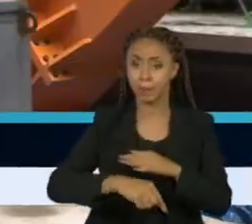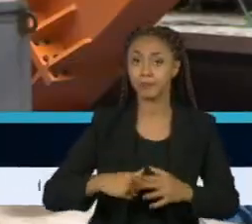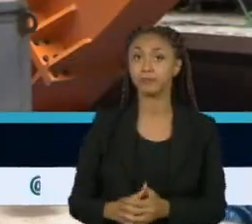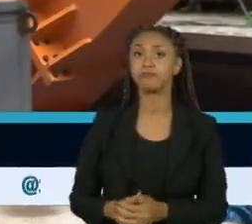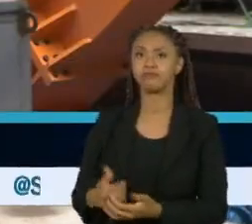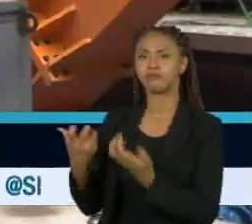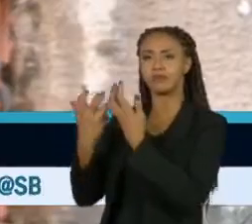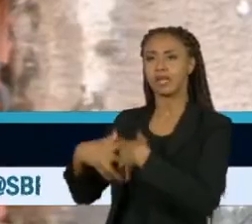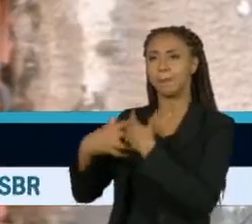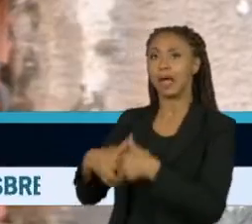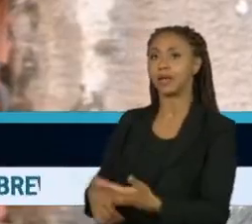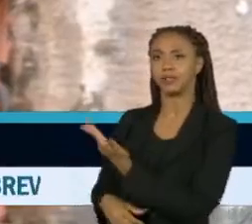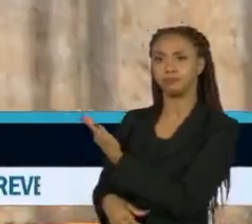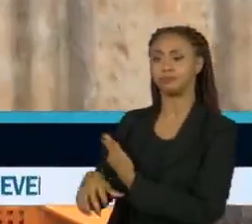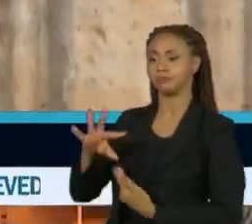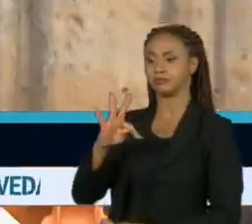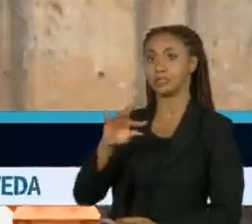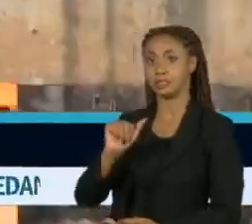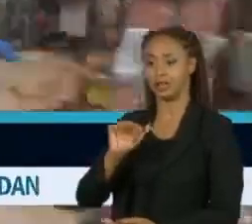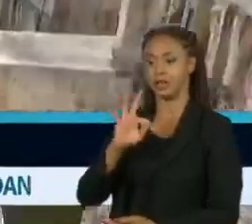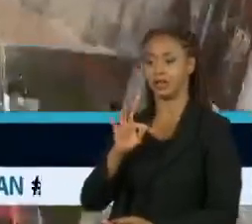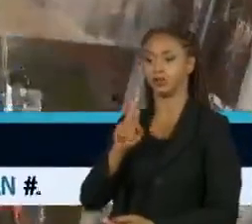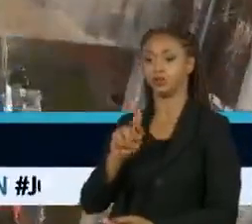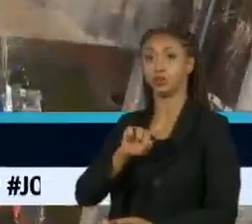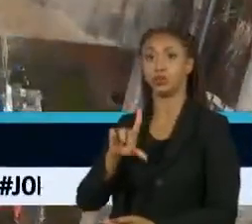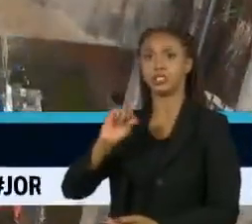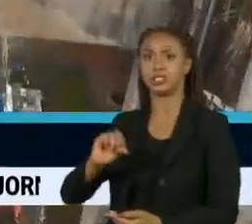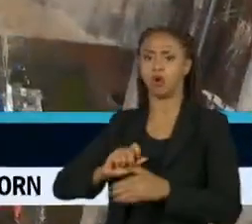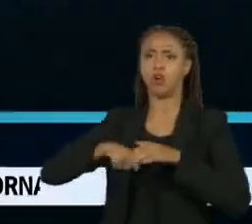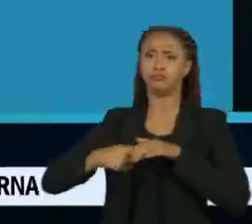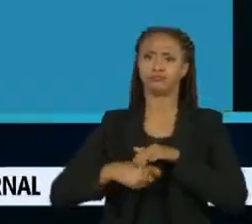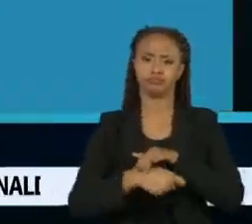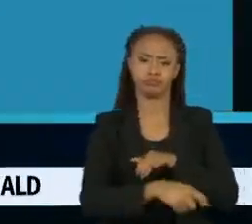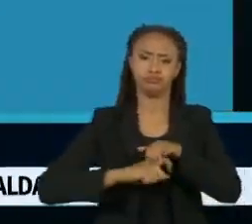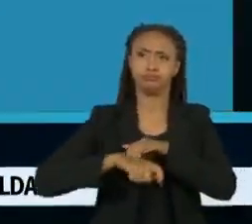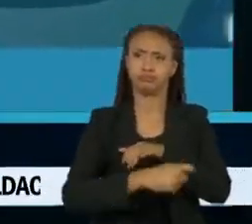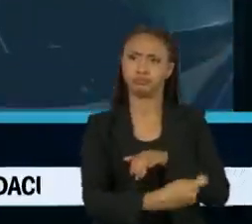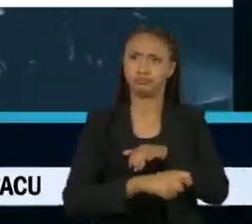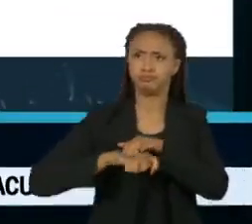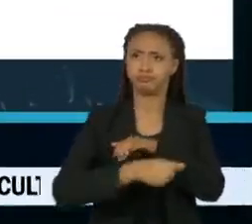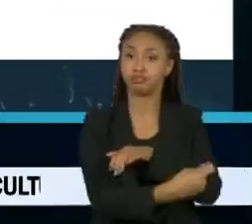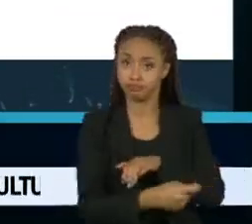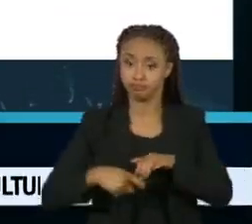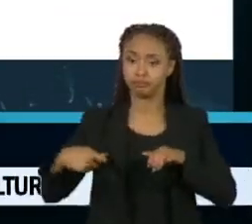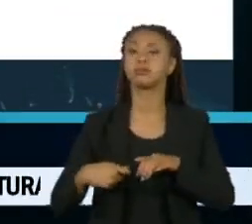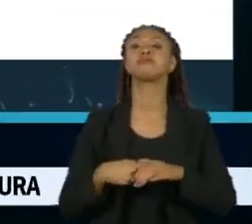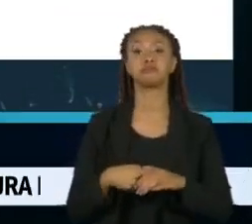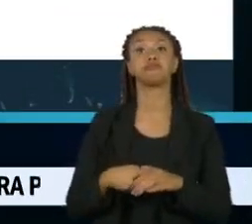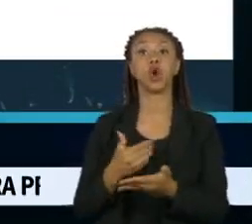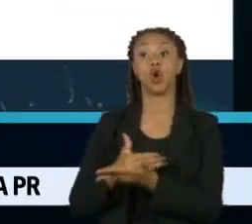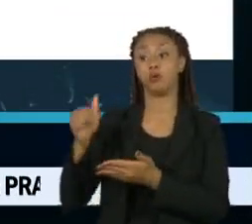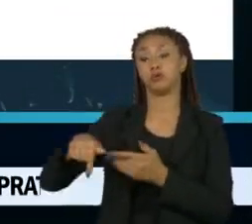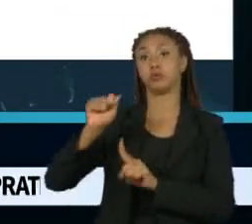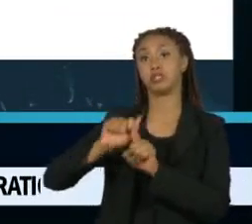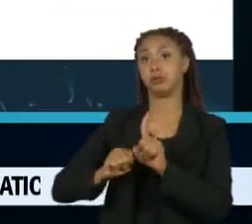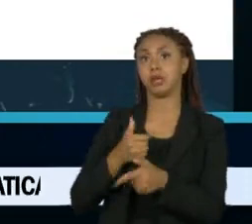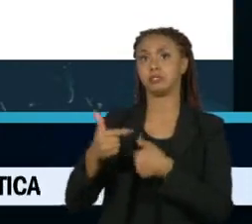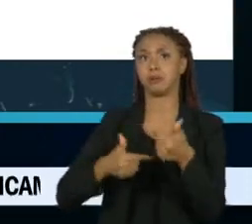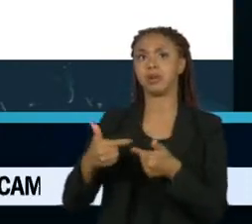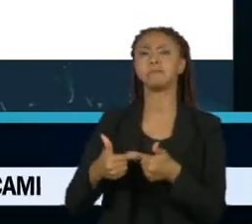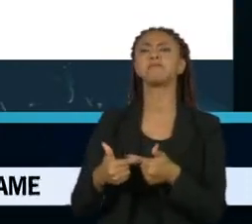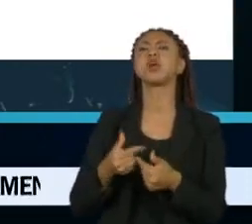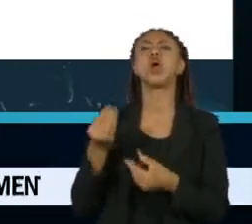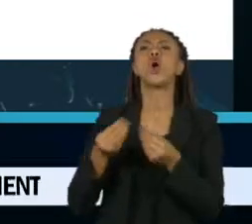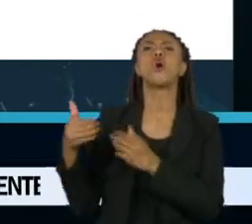Essa máquina, conhecida como Tatuzão, começou a escavação neste mês. A linha 6 vai ligar o centro da cidade, a